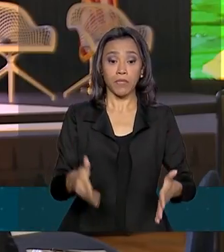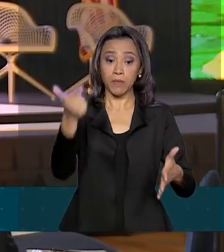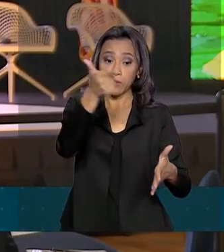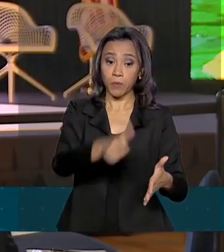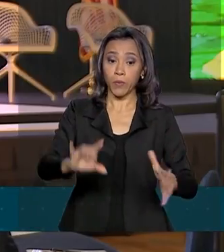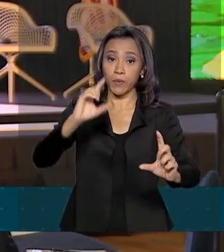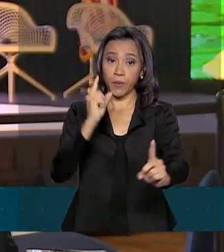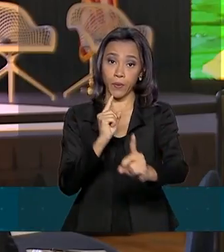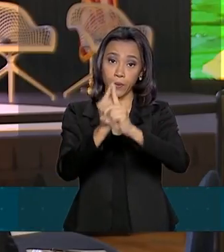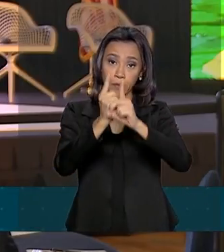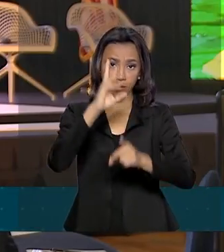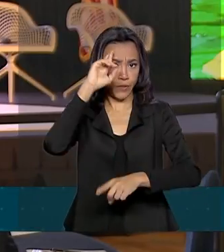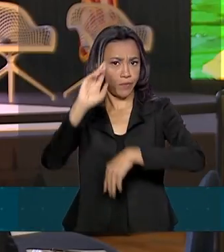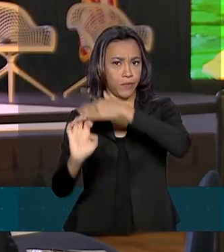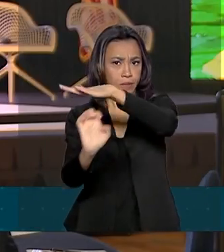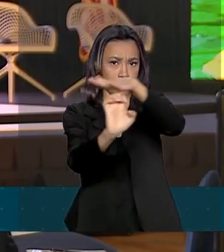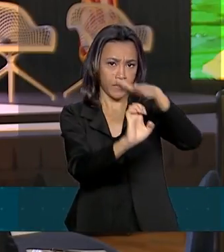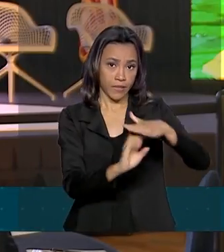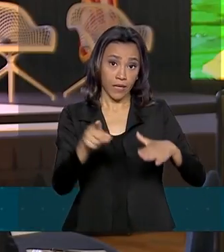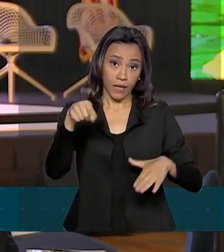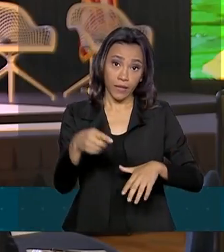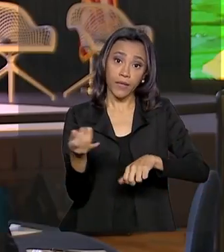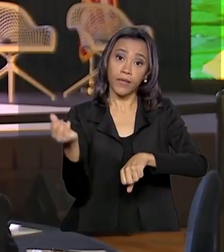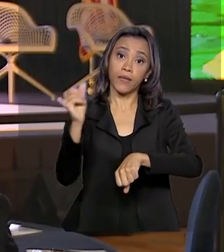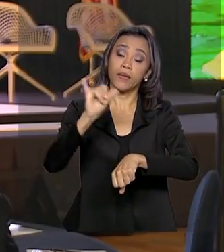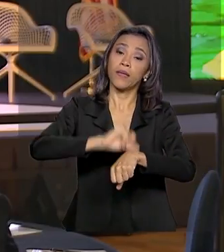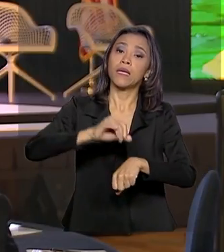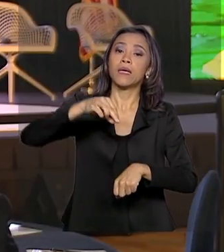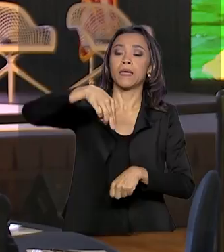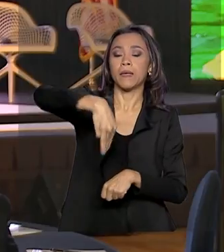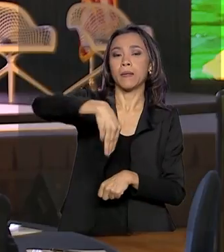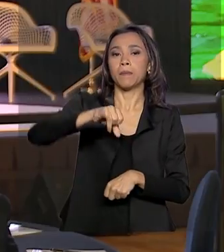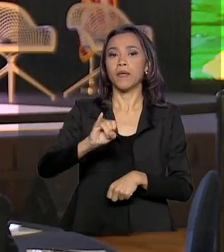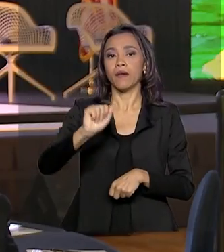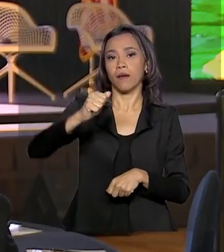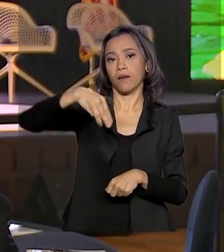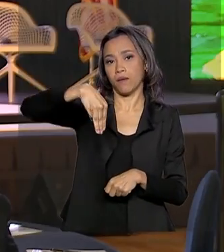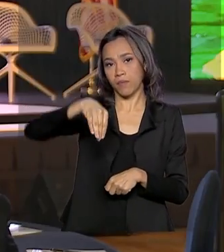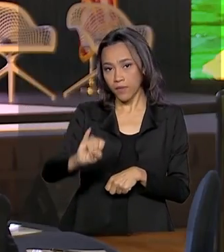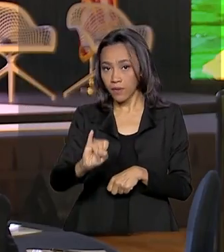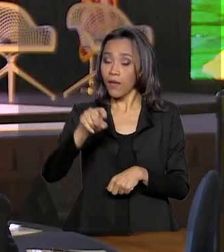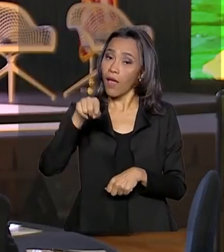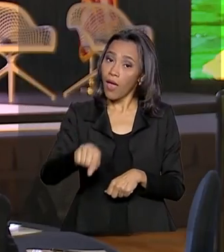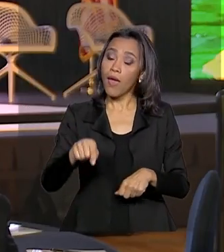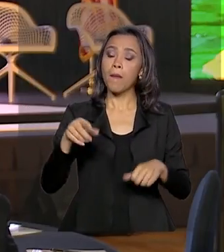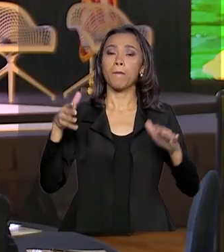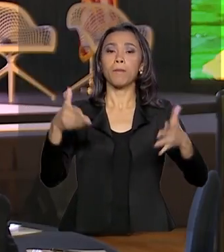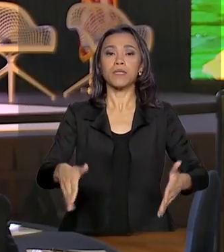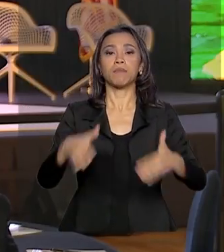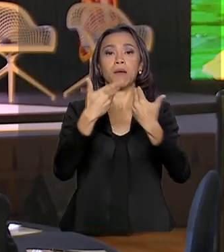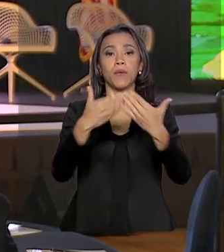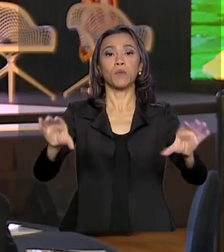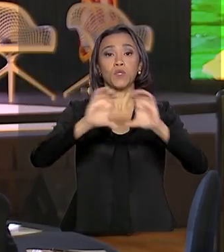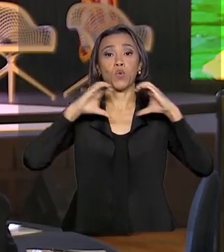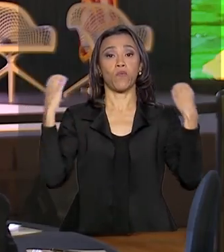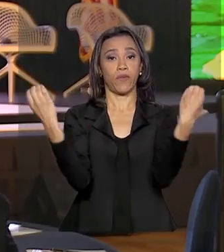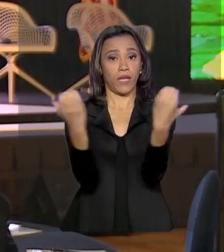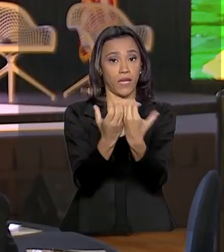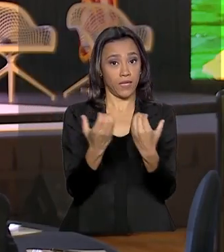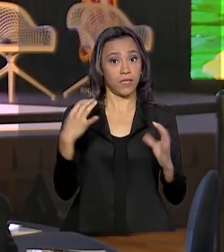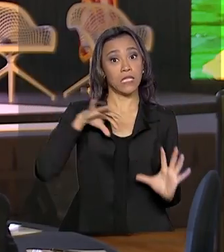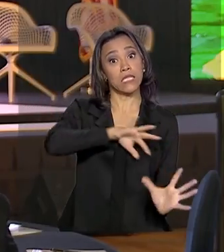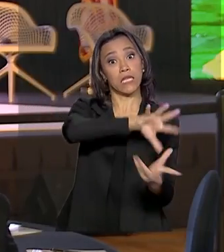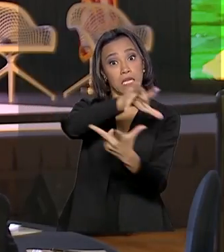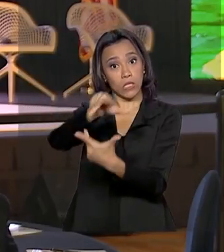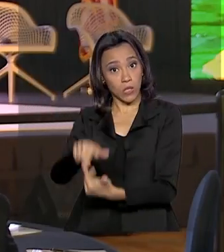empresarial aqui em Miami. Ele participa da abertura da Conferência Internacional Brasil-Estados Unidos. Esse é um